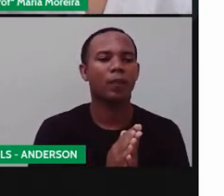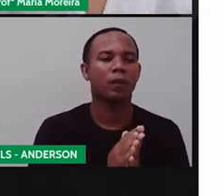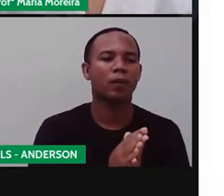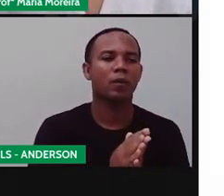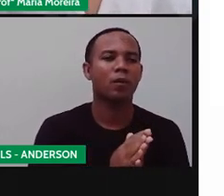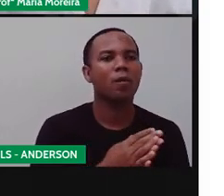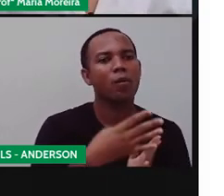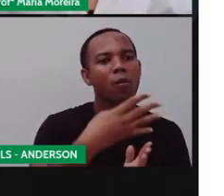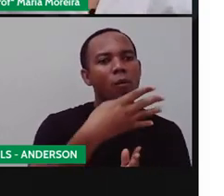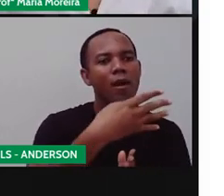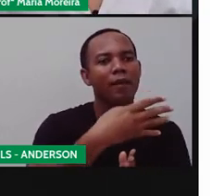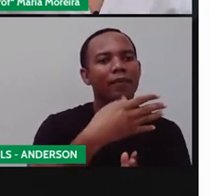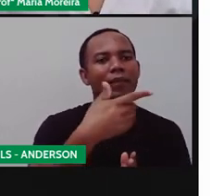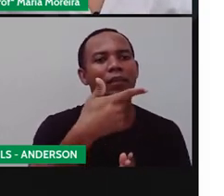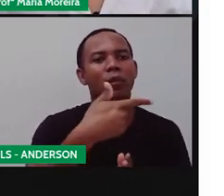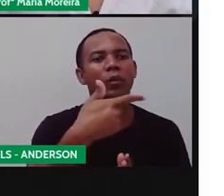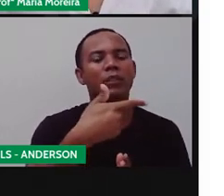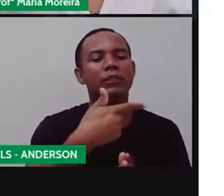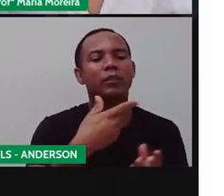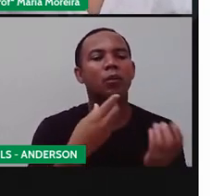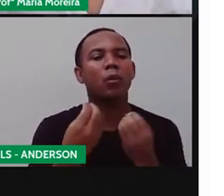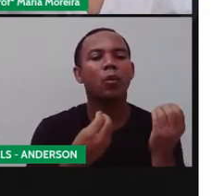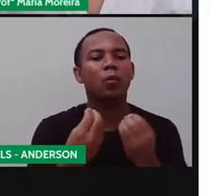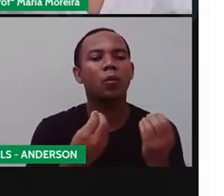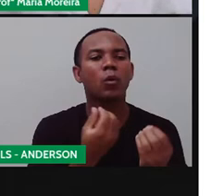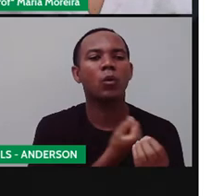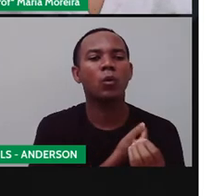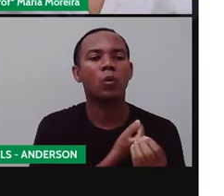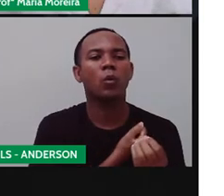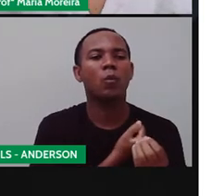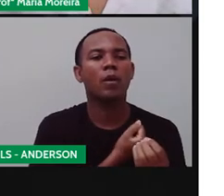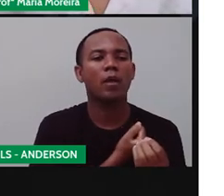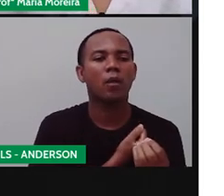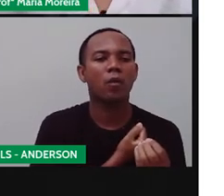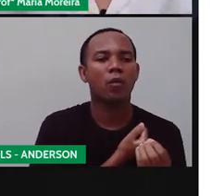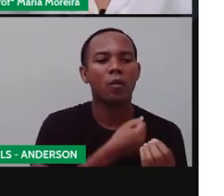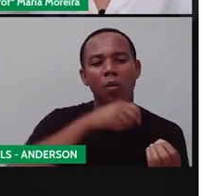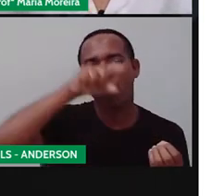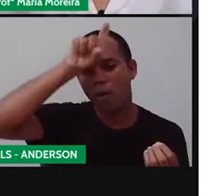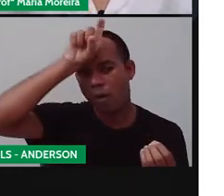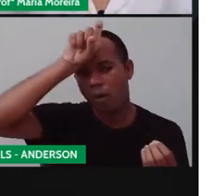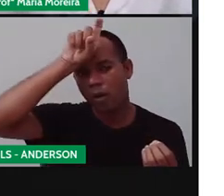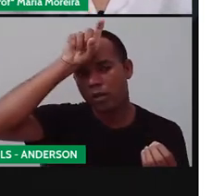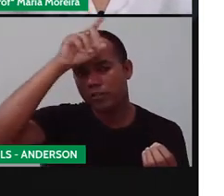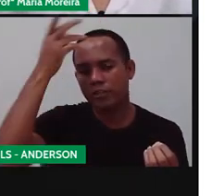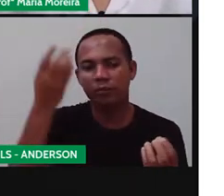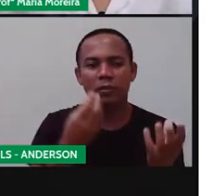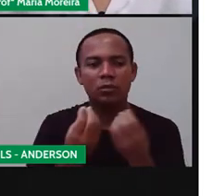com os números egípcios? E o 57?